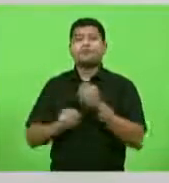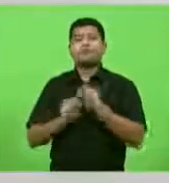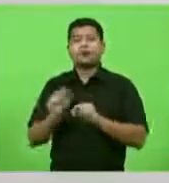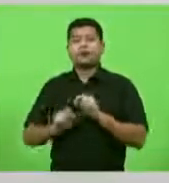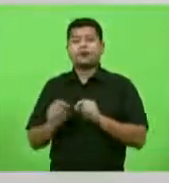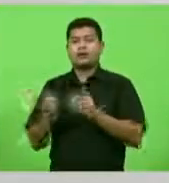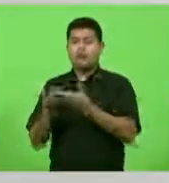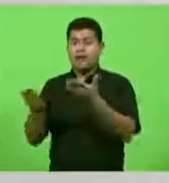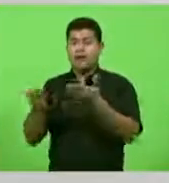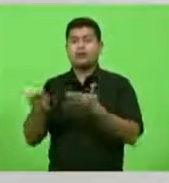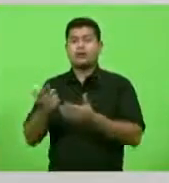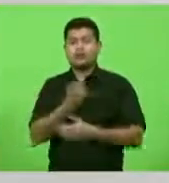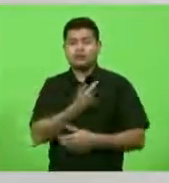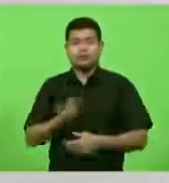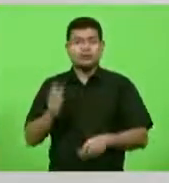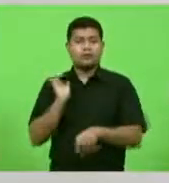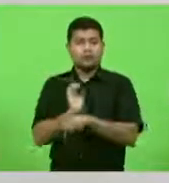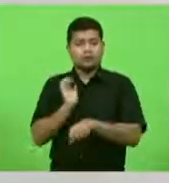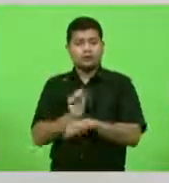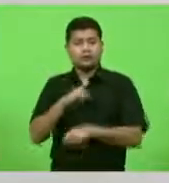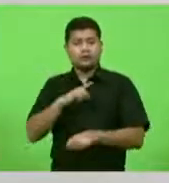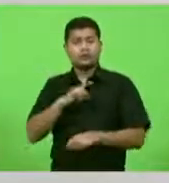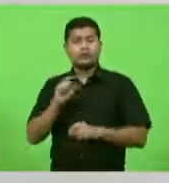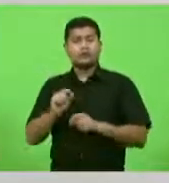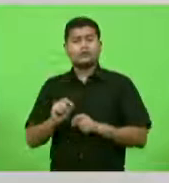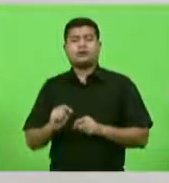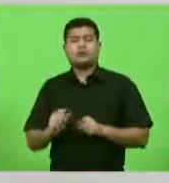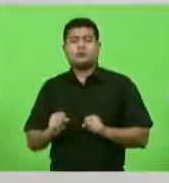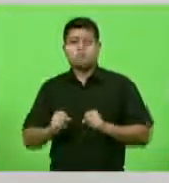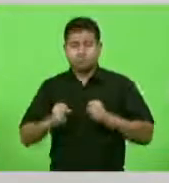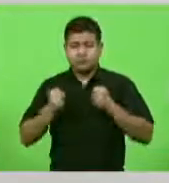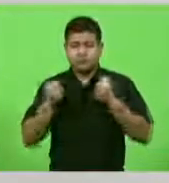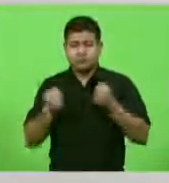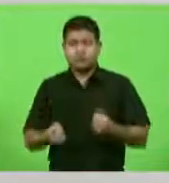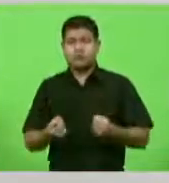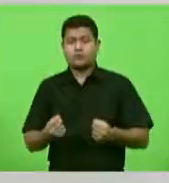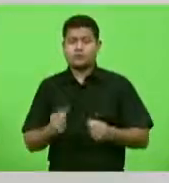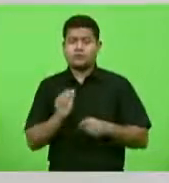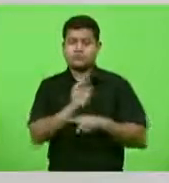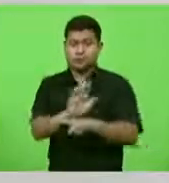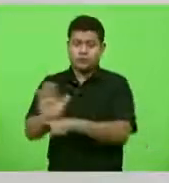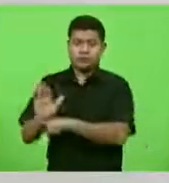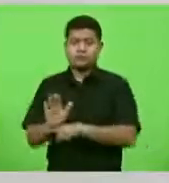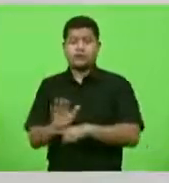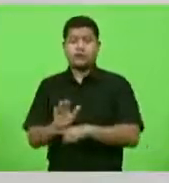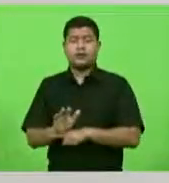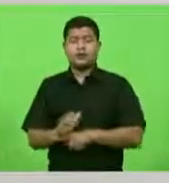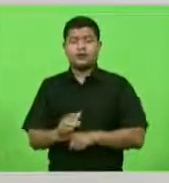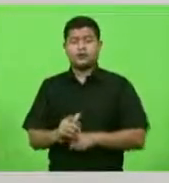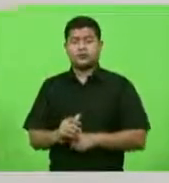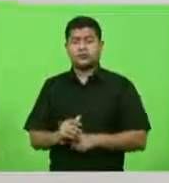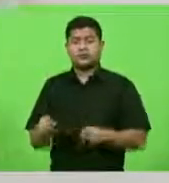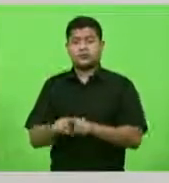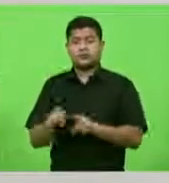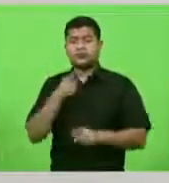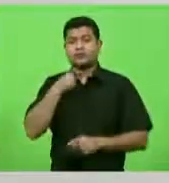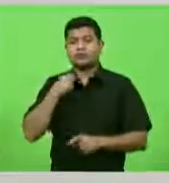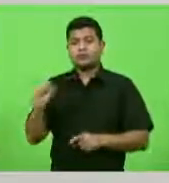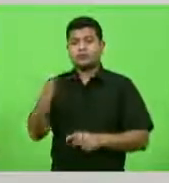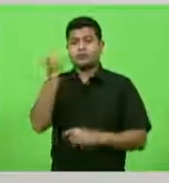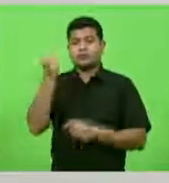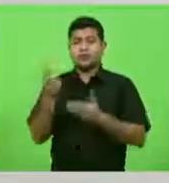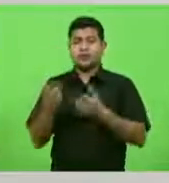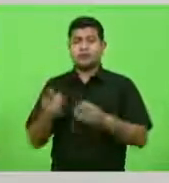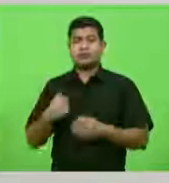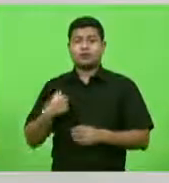governo do Estado, e automaticamente, aqui, desejar o sucesso à nova governadora, enquanto ela estiver